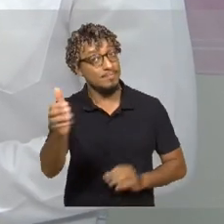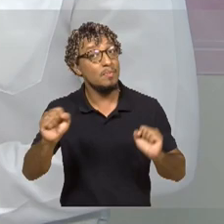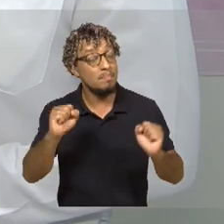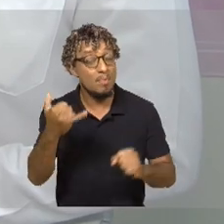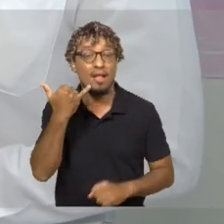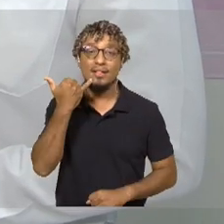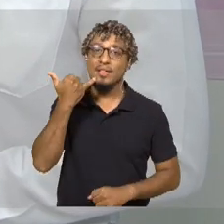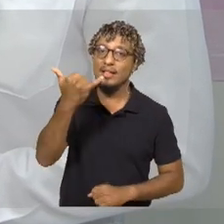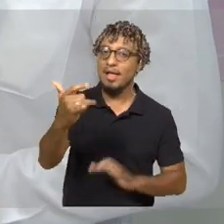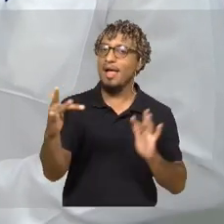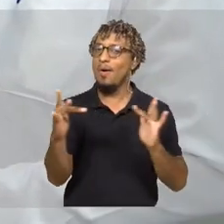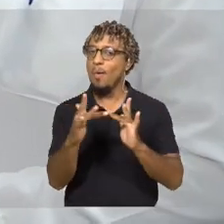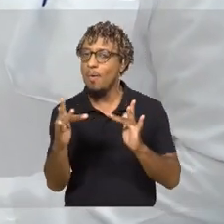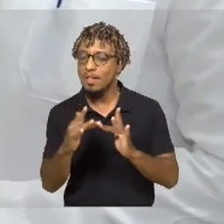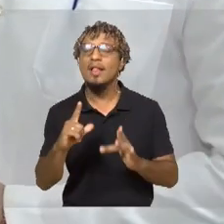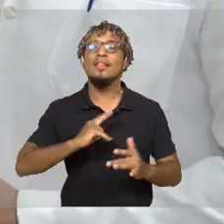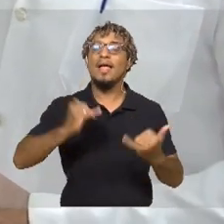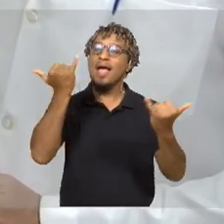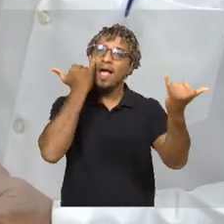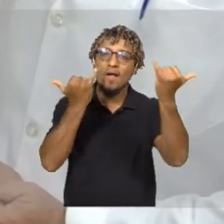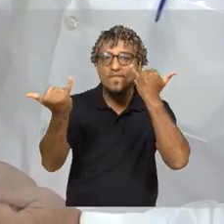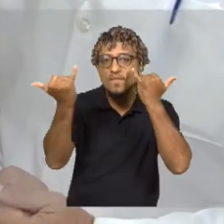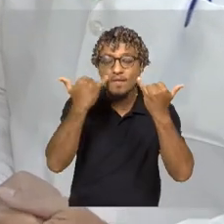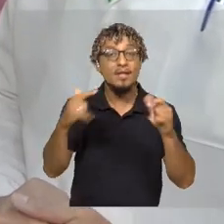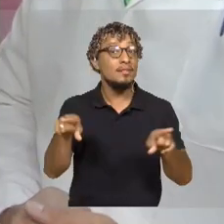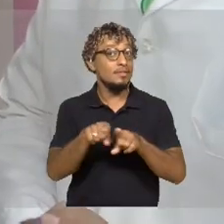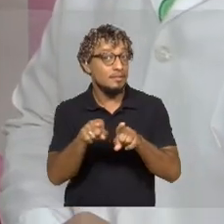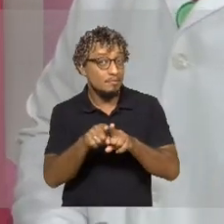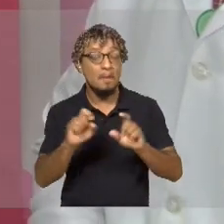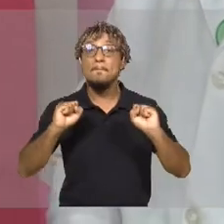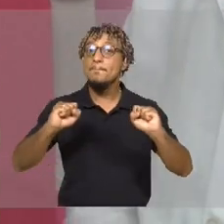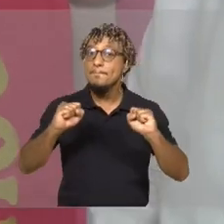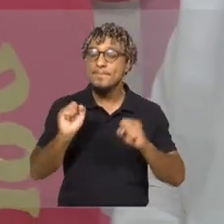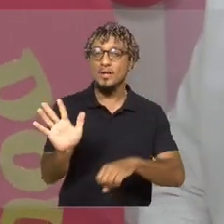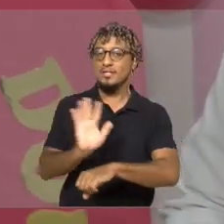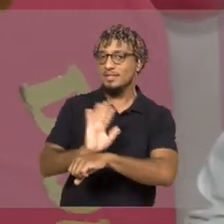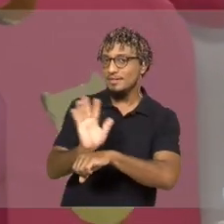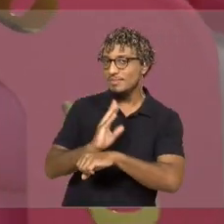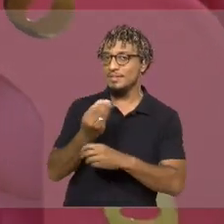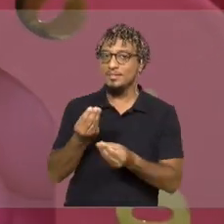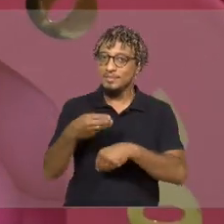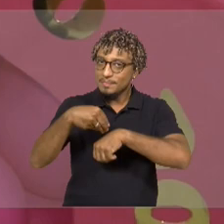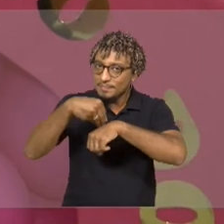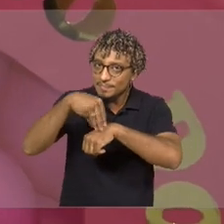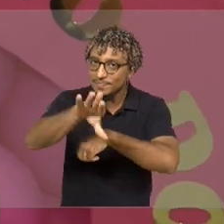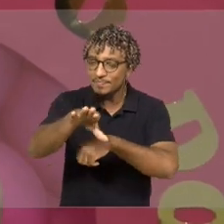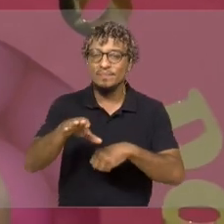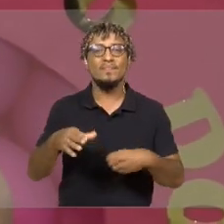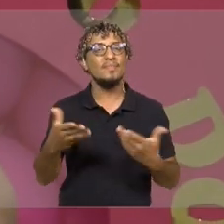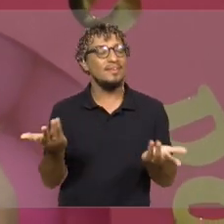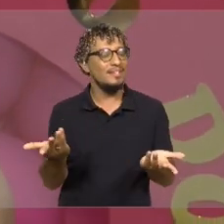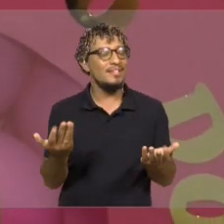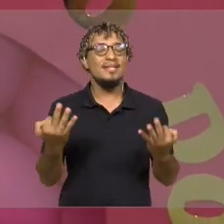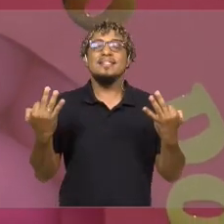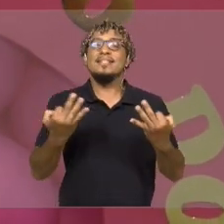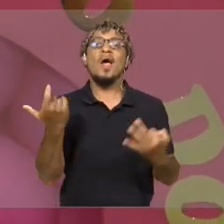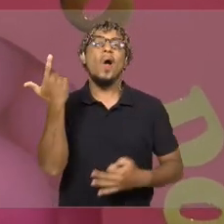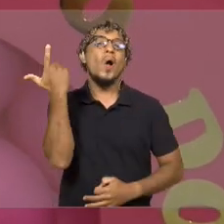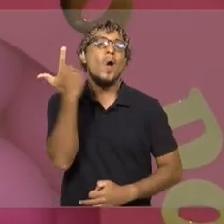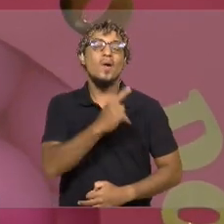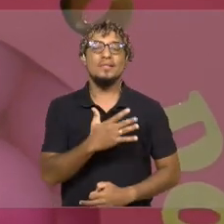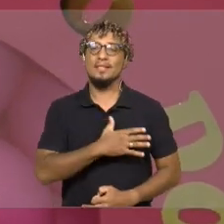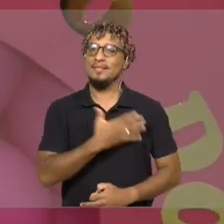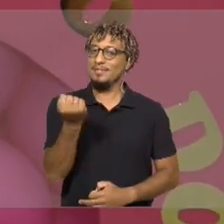ligar e vão ter todas as informações, inclusive vão ter acesso a esse vídeo que foi mencionado, e tudo certinho para que a coleta